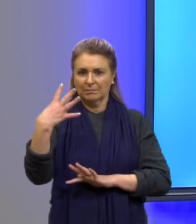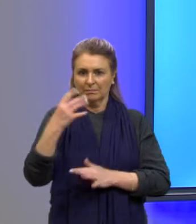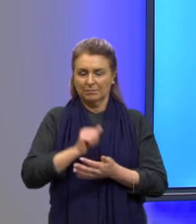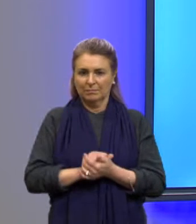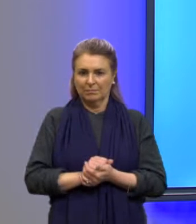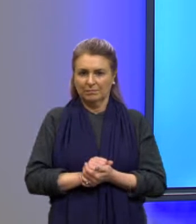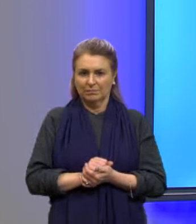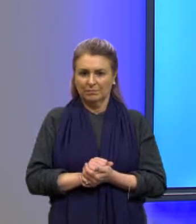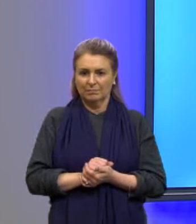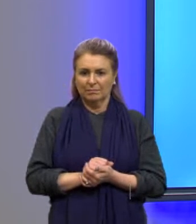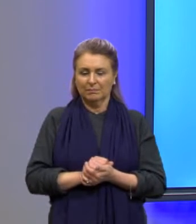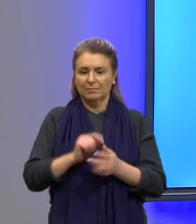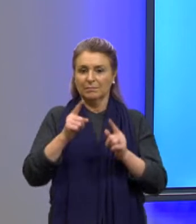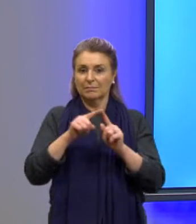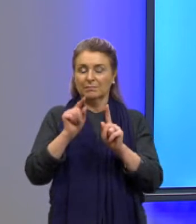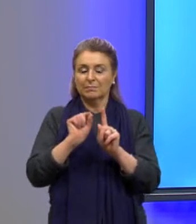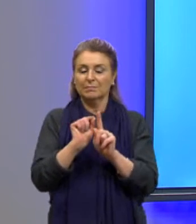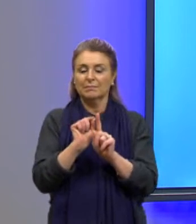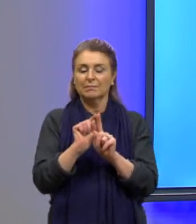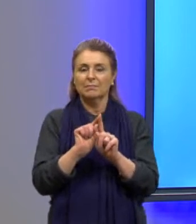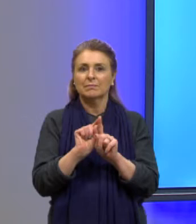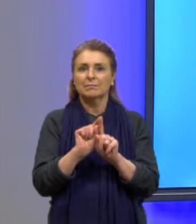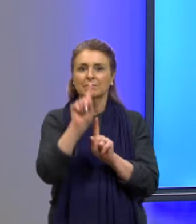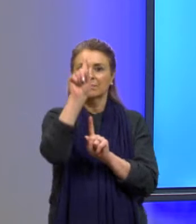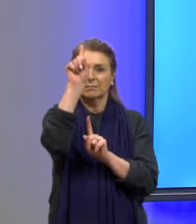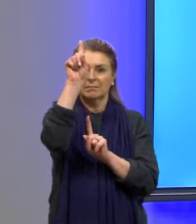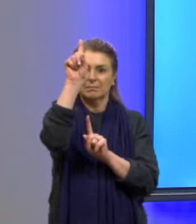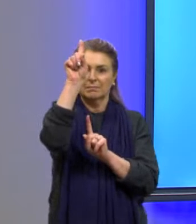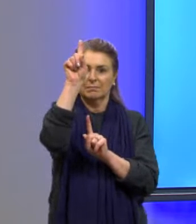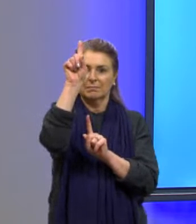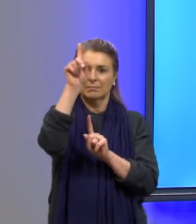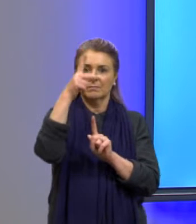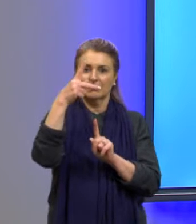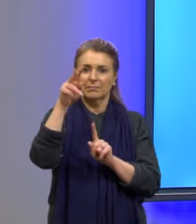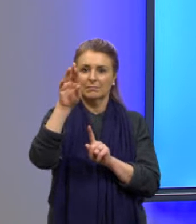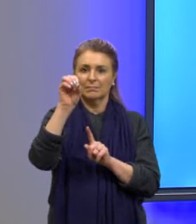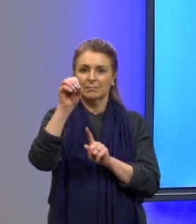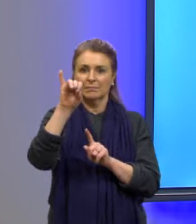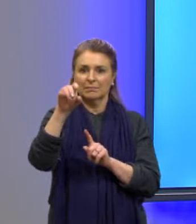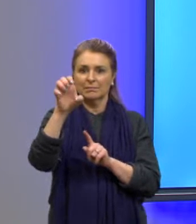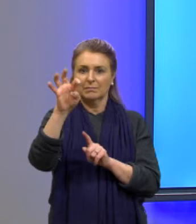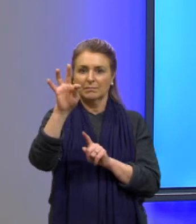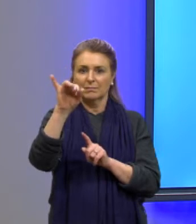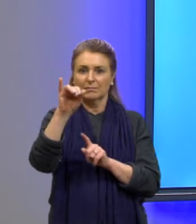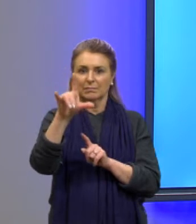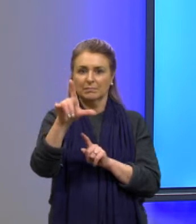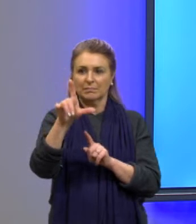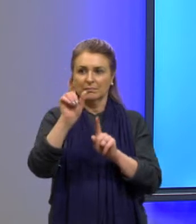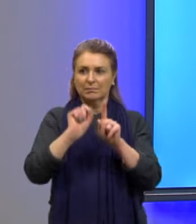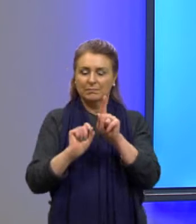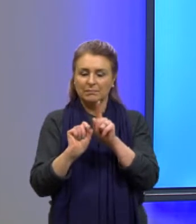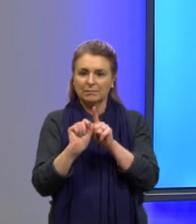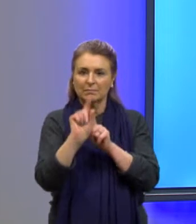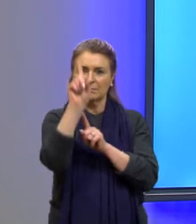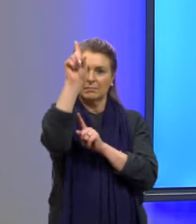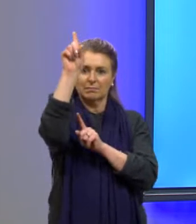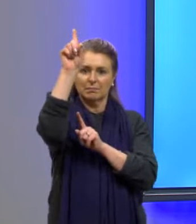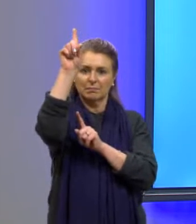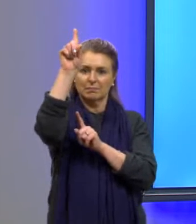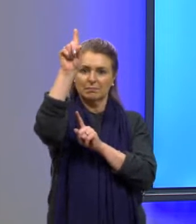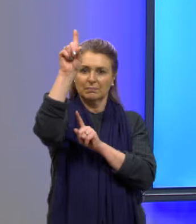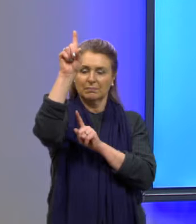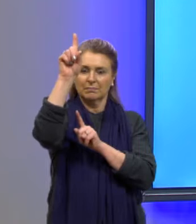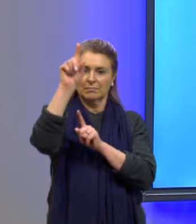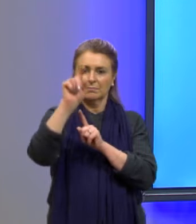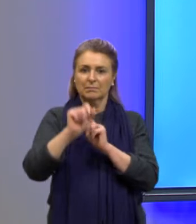com lançamento de projétil. Por quê? Porque quando ele lança um projétil ele vai